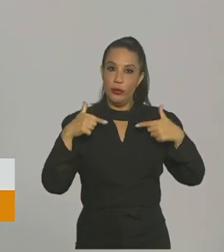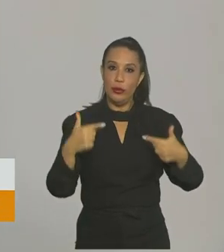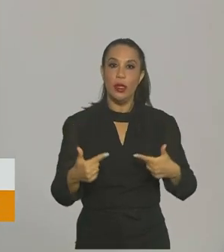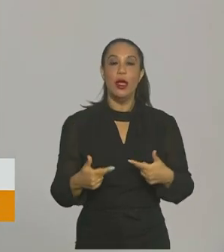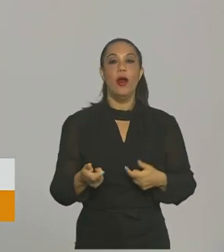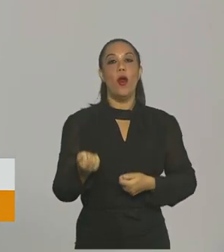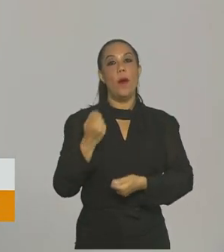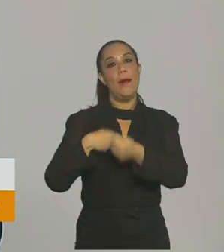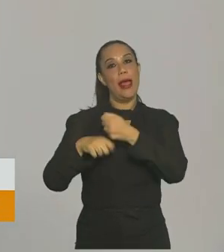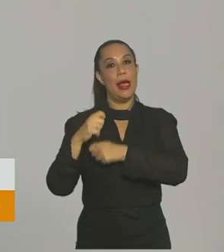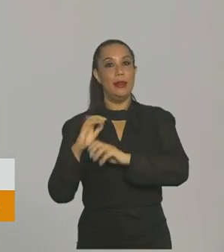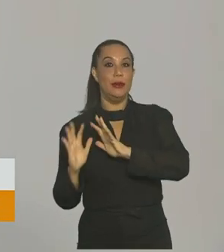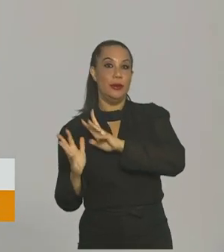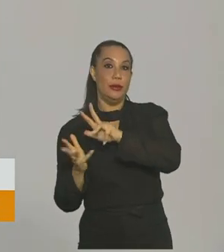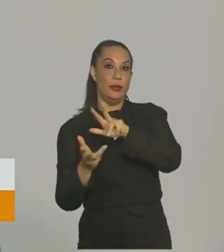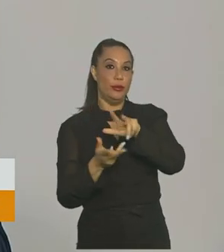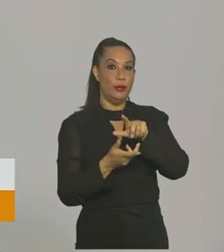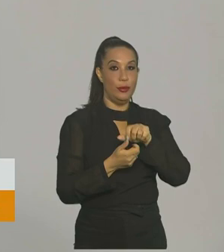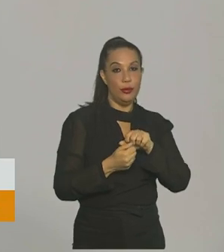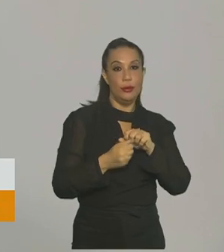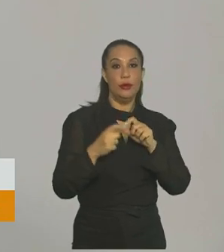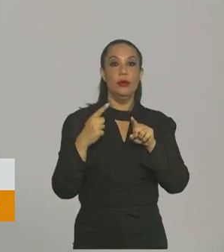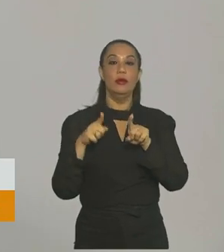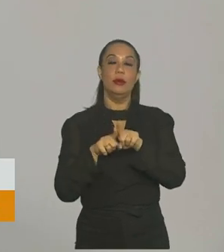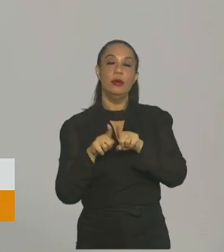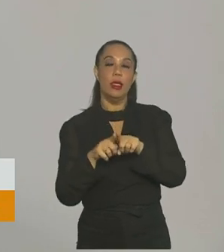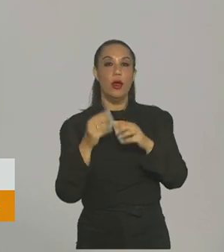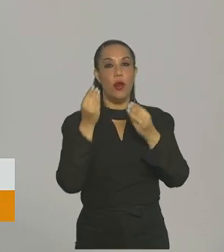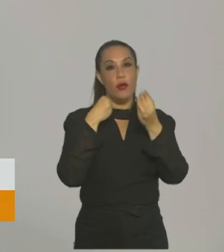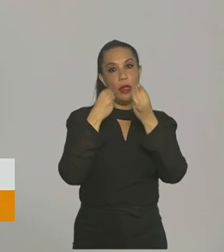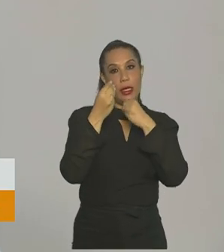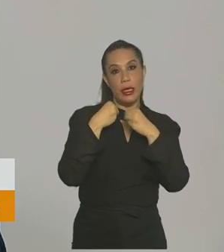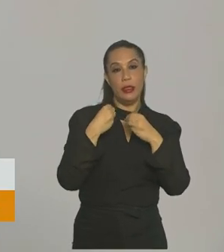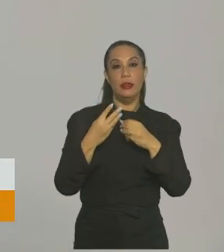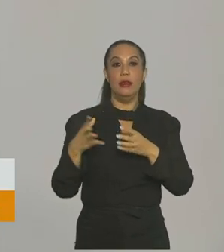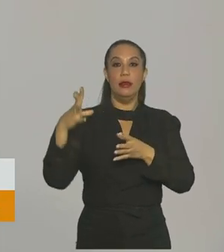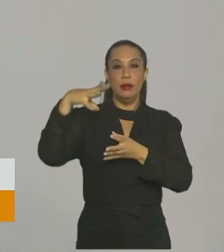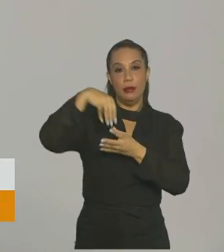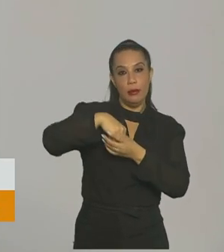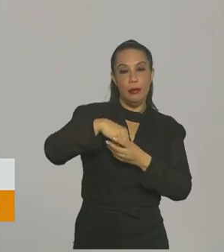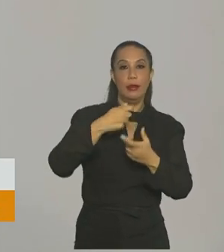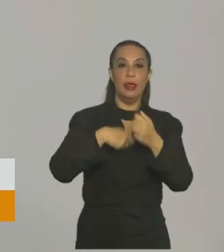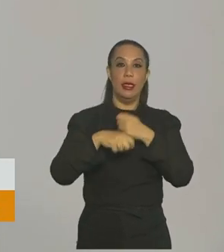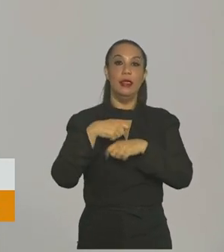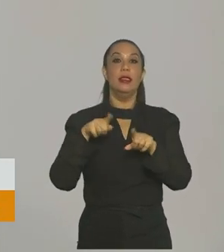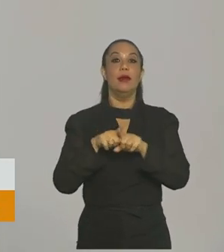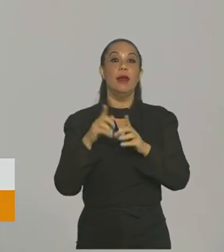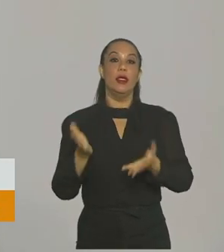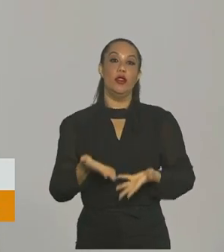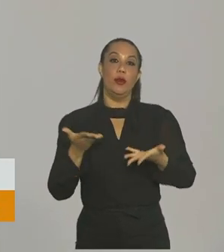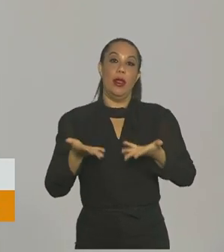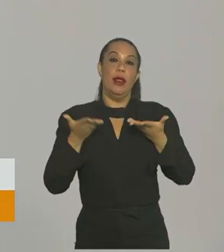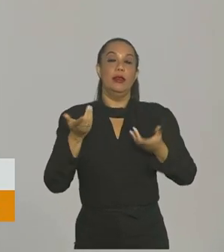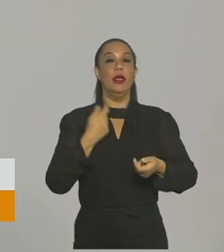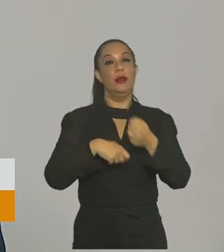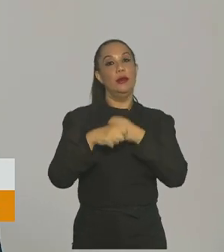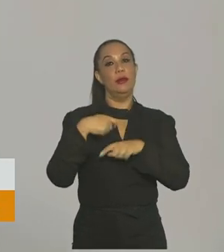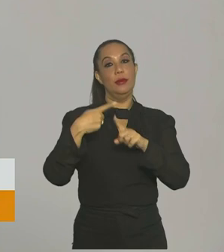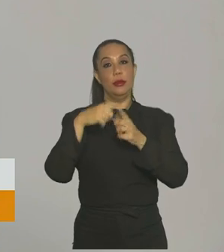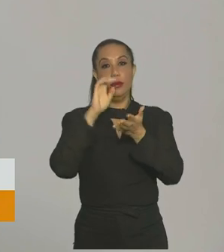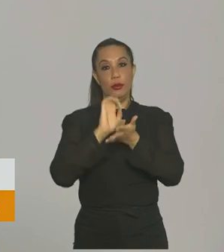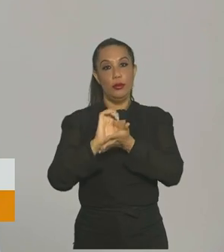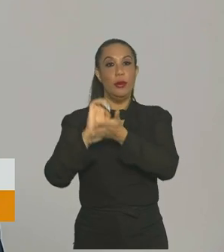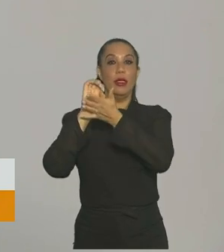ao mercado internacional, por uma questão, às vezes, fraqueza do mercado interno. E isso acaba estimulando também a economia, porque exportar